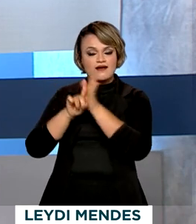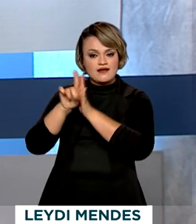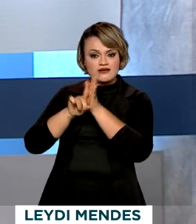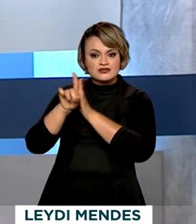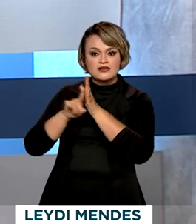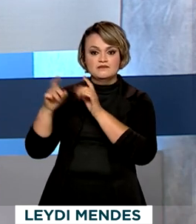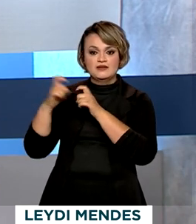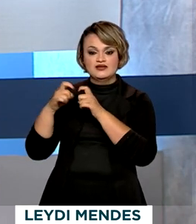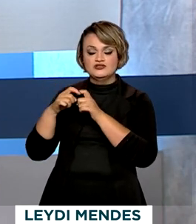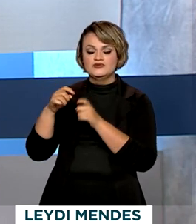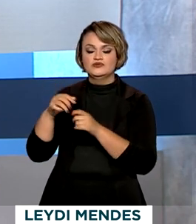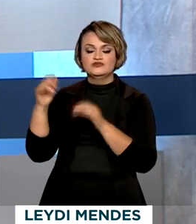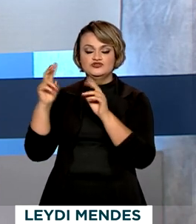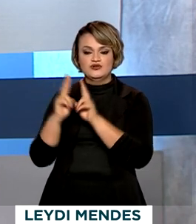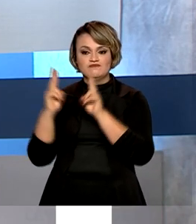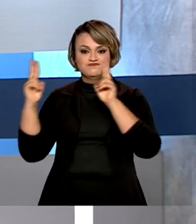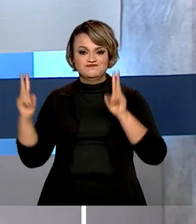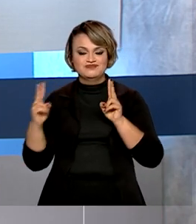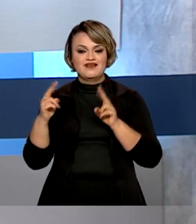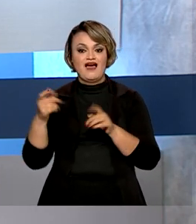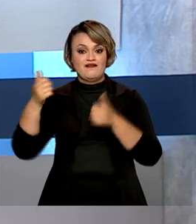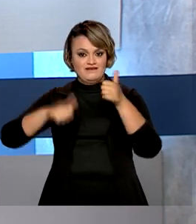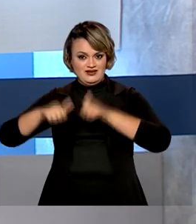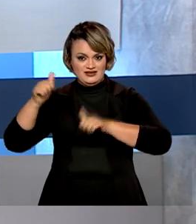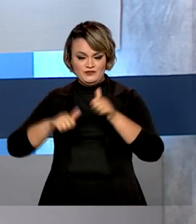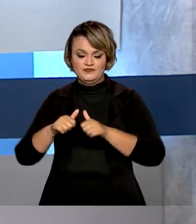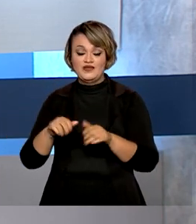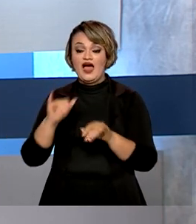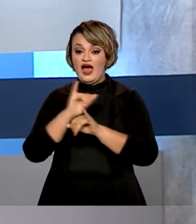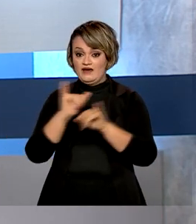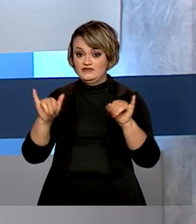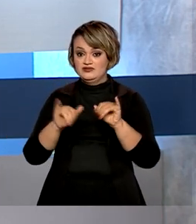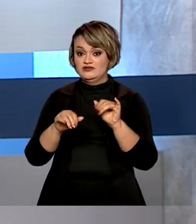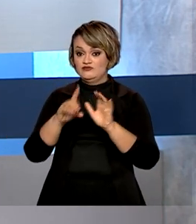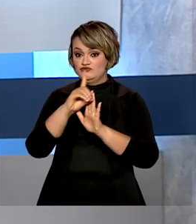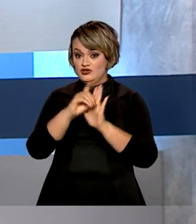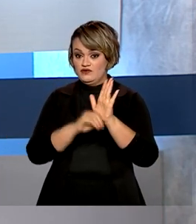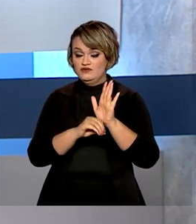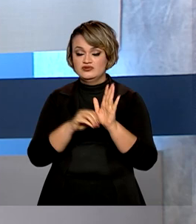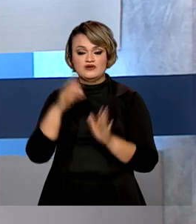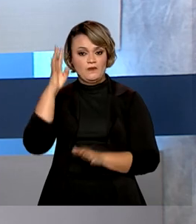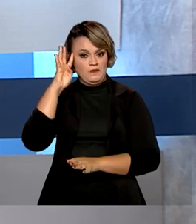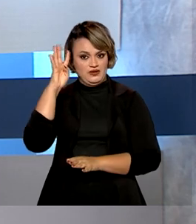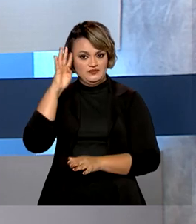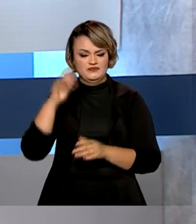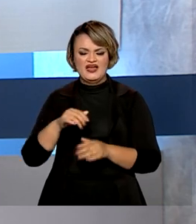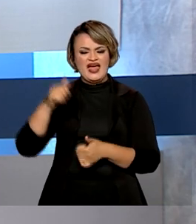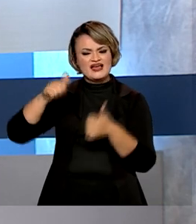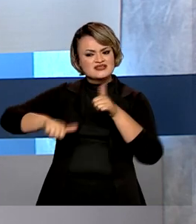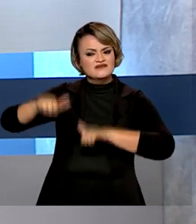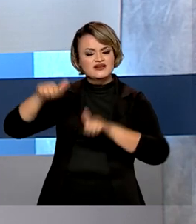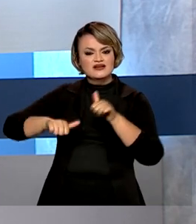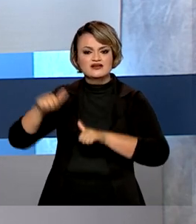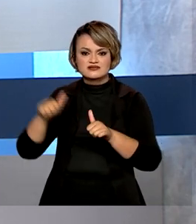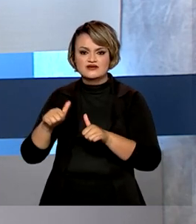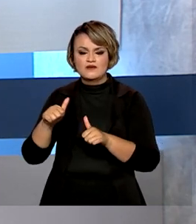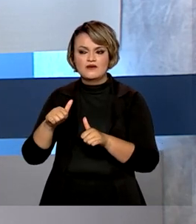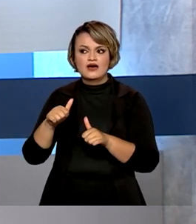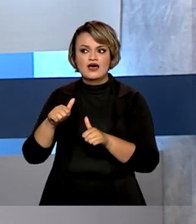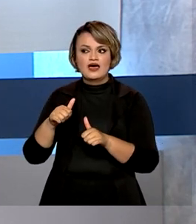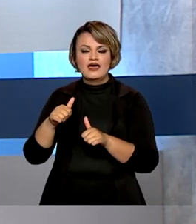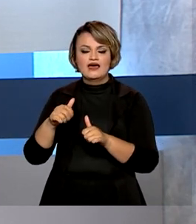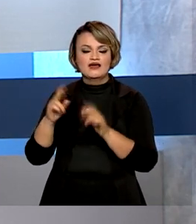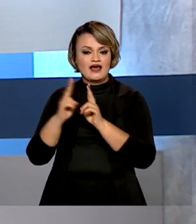o uso da teleavaliação. A decisão foi publicada no Diário Oficial da União desta quarta-feira. A avaliação remota foi inicialmente